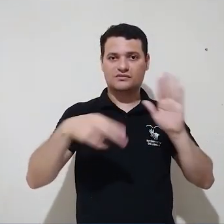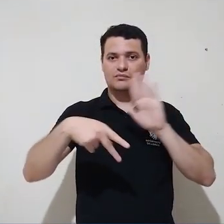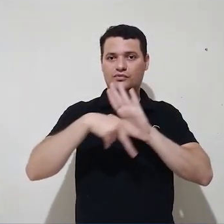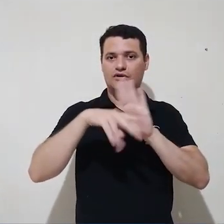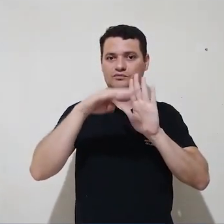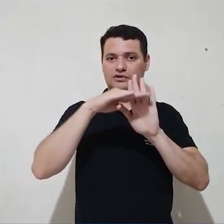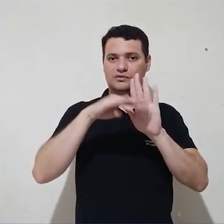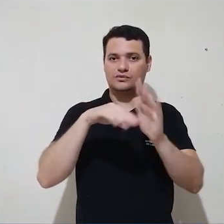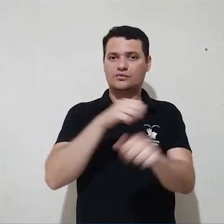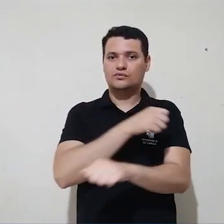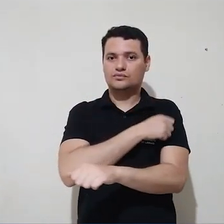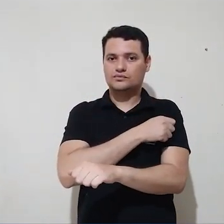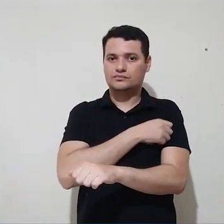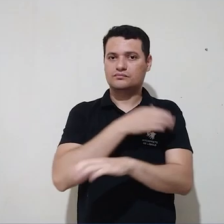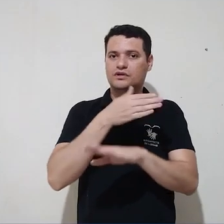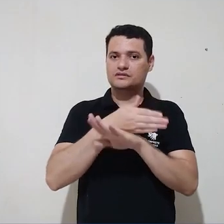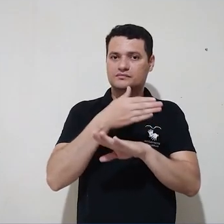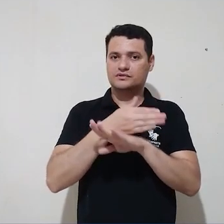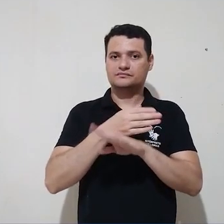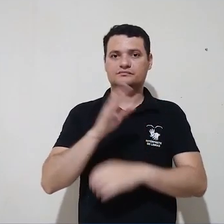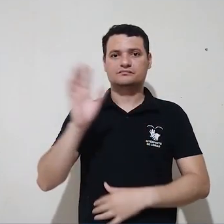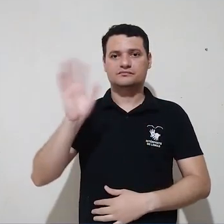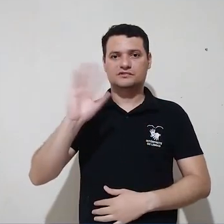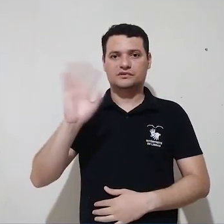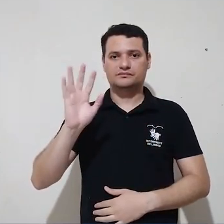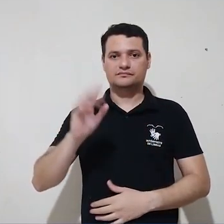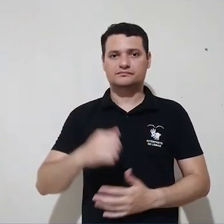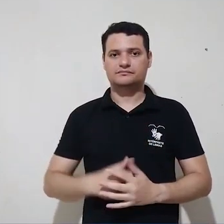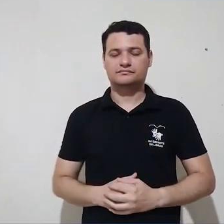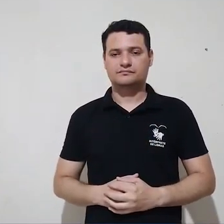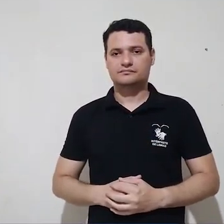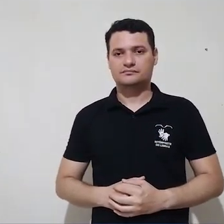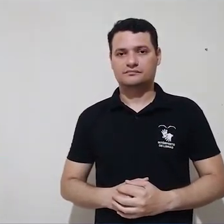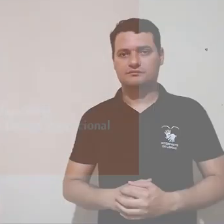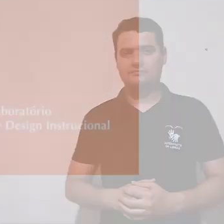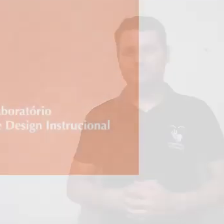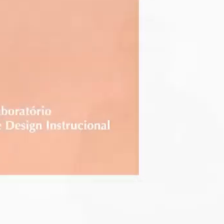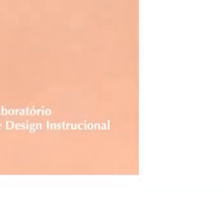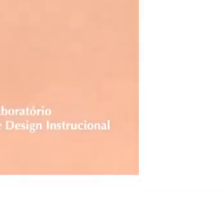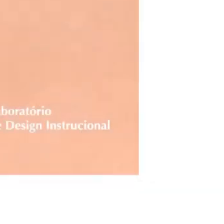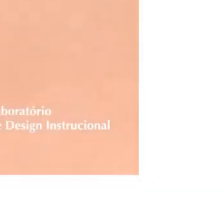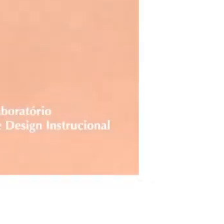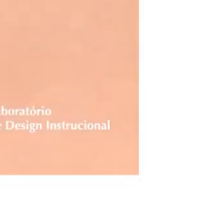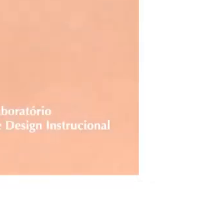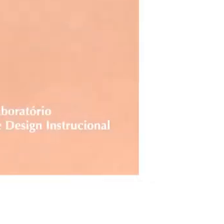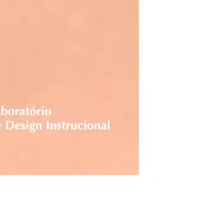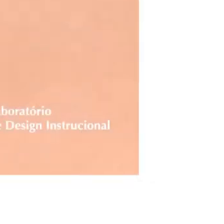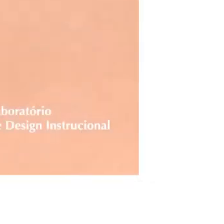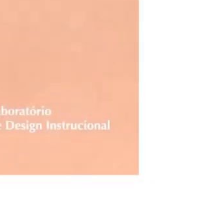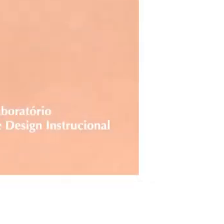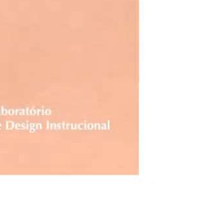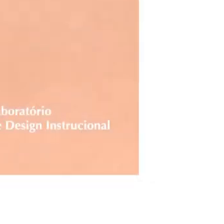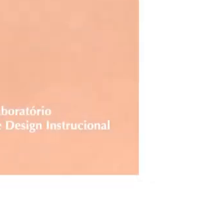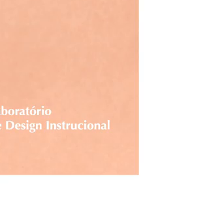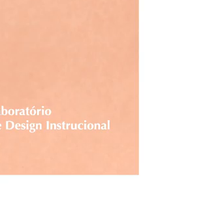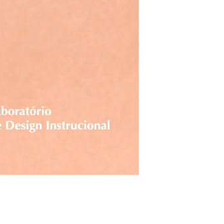a sessão de visualização de participantes e até a próxima aula. Tchau. Tchau. Tchau.